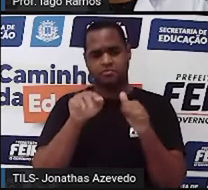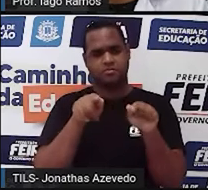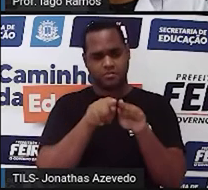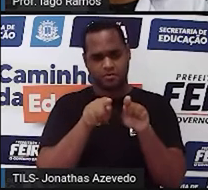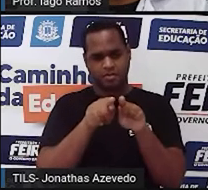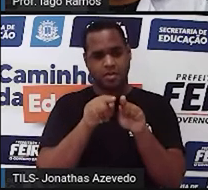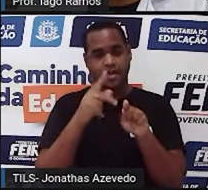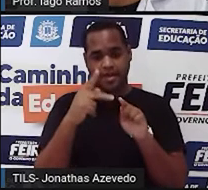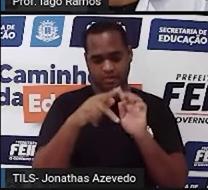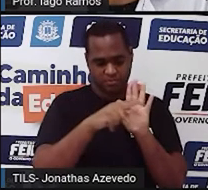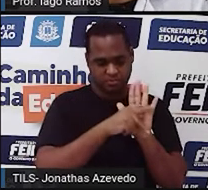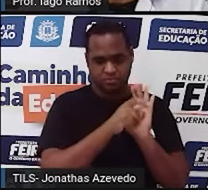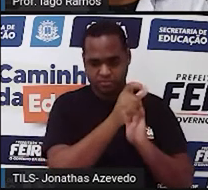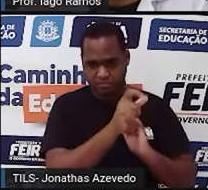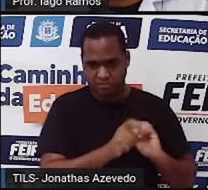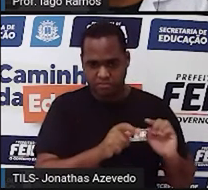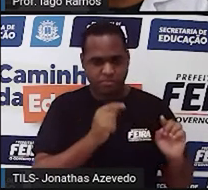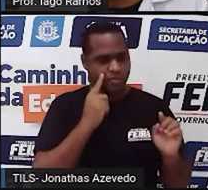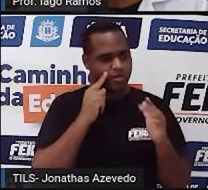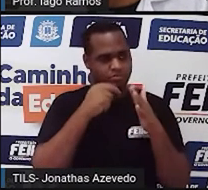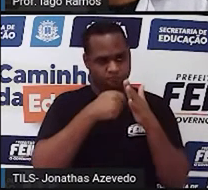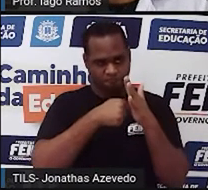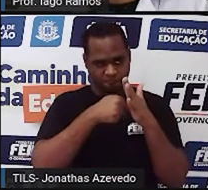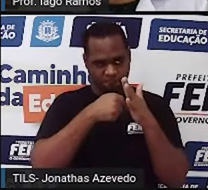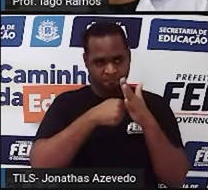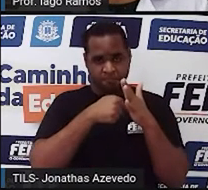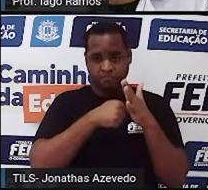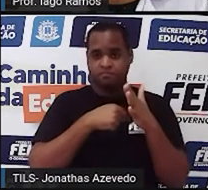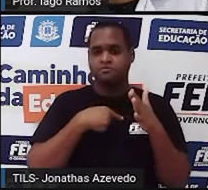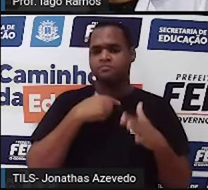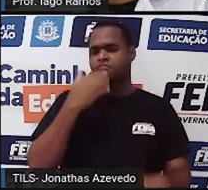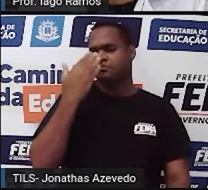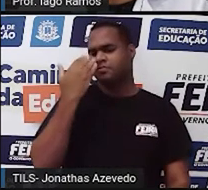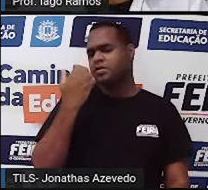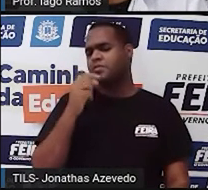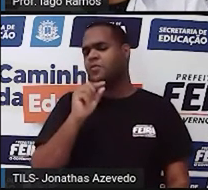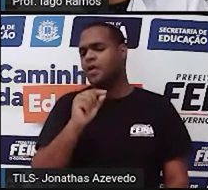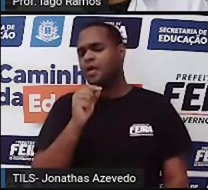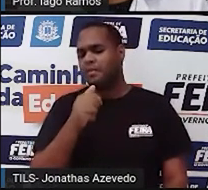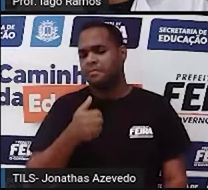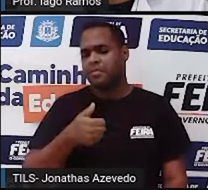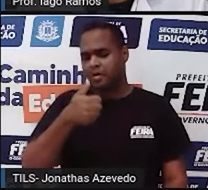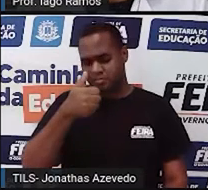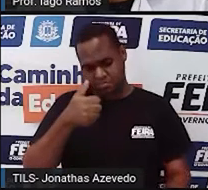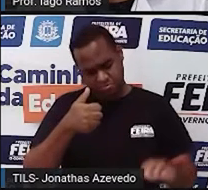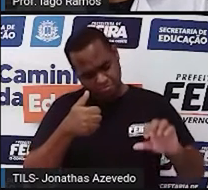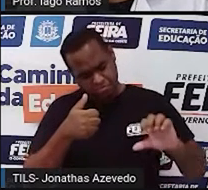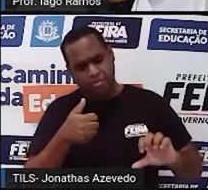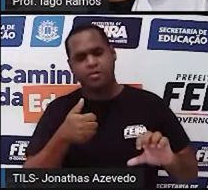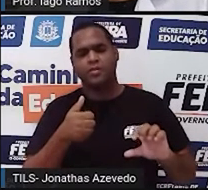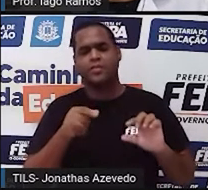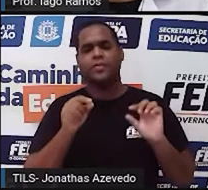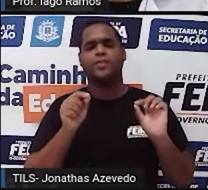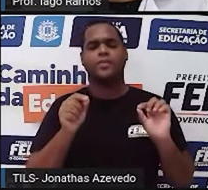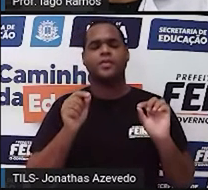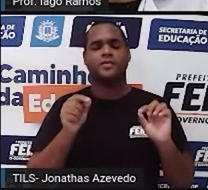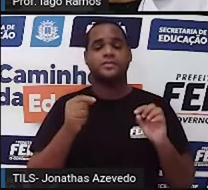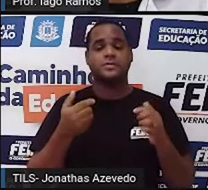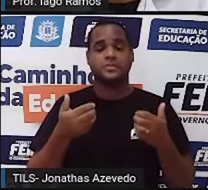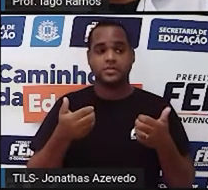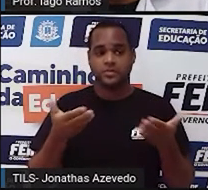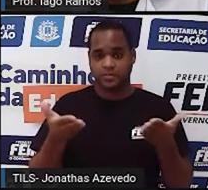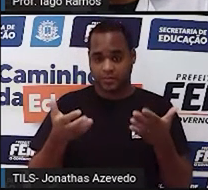próprio estudante se avaliar para saber o quanto está aprendendo, certo? Então, esse momento é